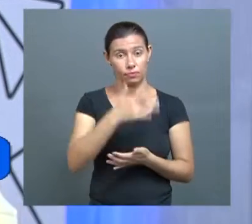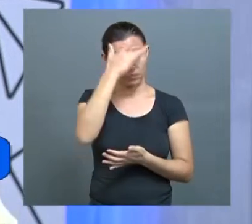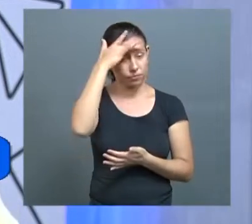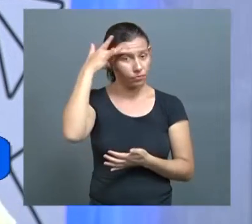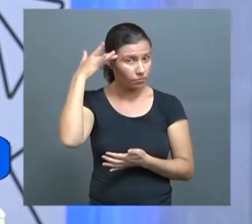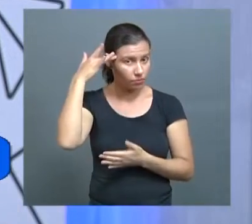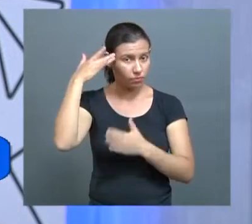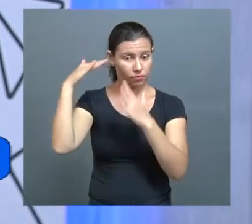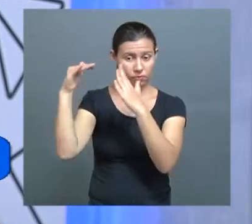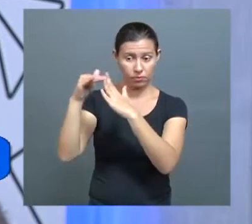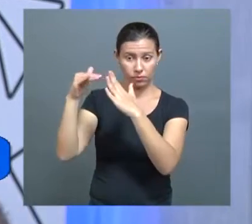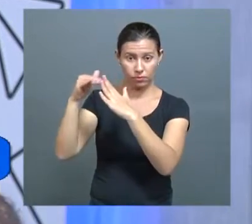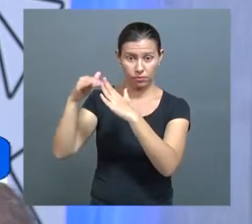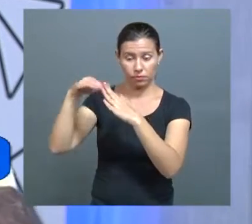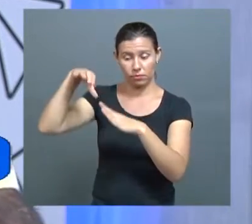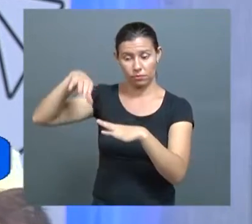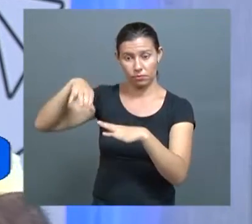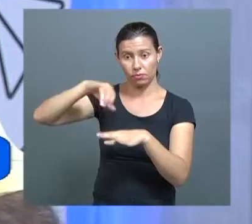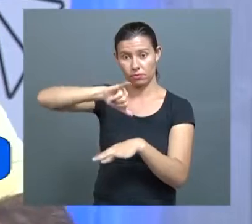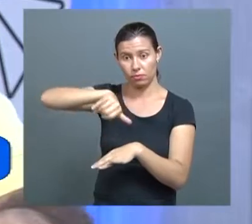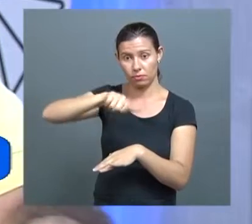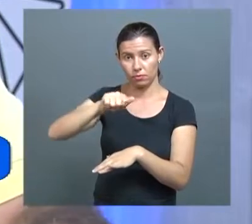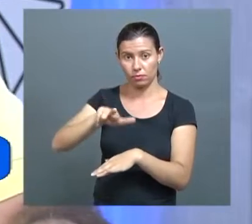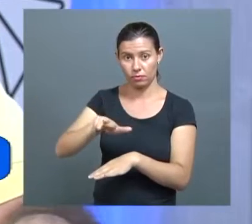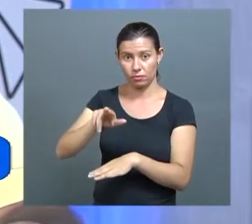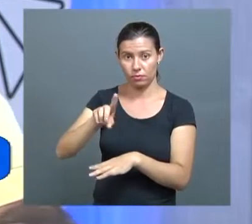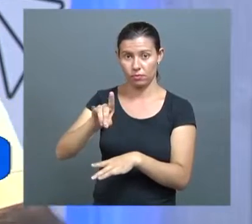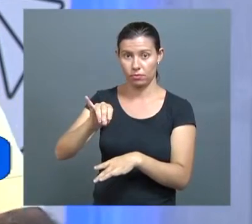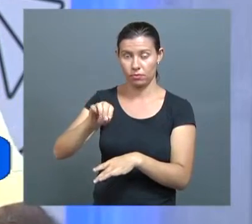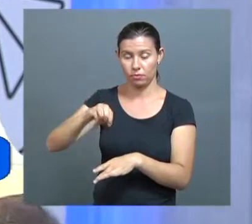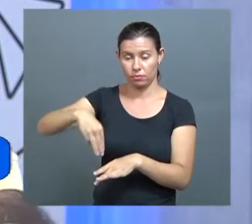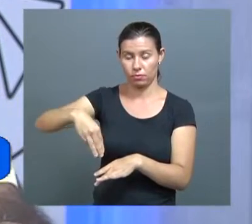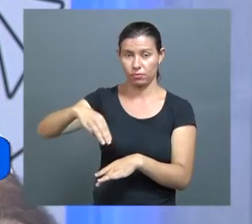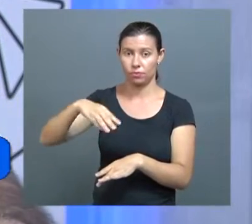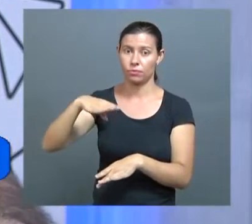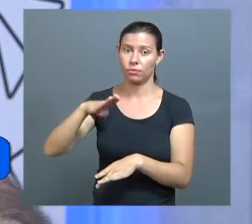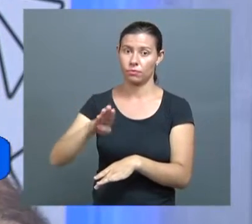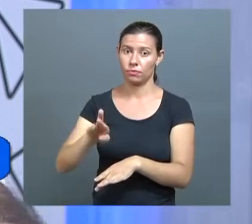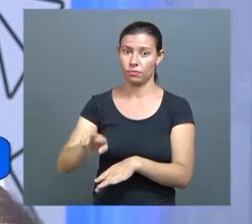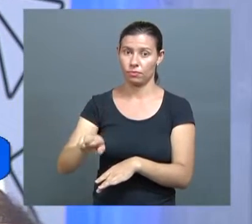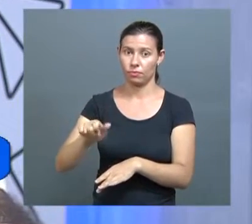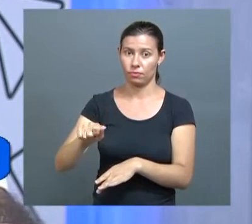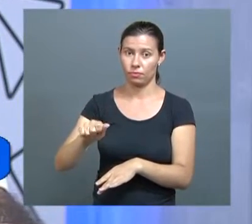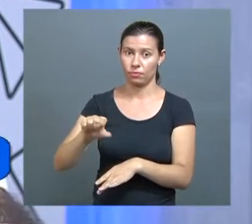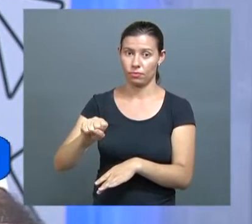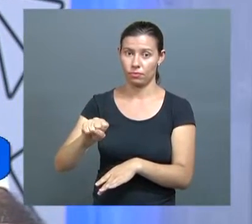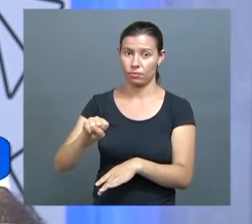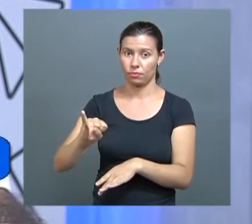Jardim Brasília, por exemplo, normalmente ele só é atendido na UBS do Jardim Brasília.